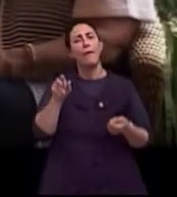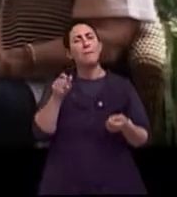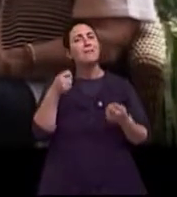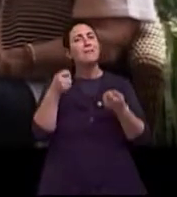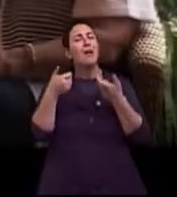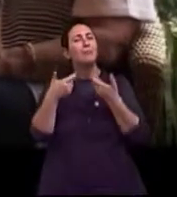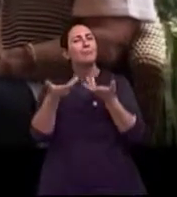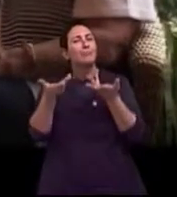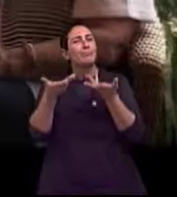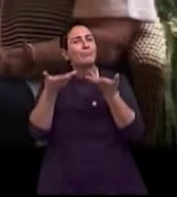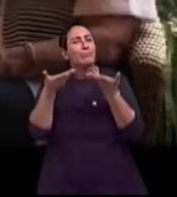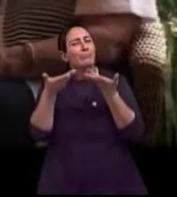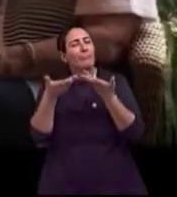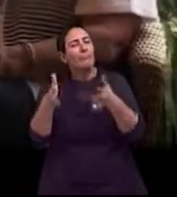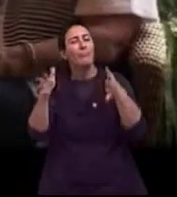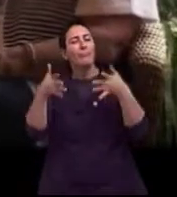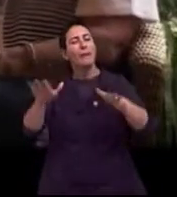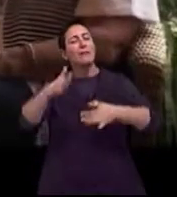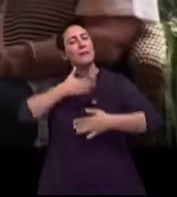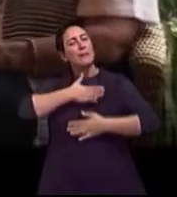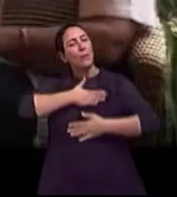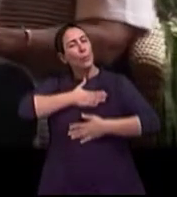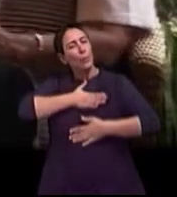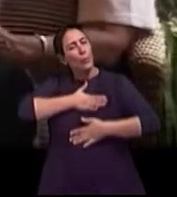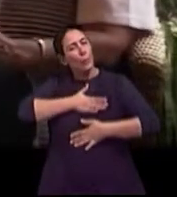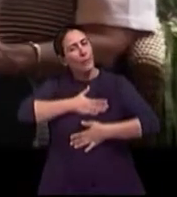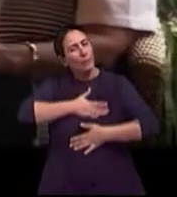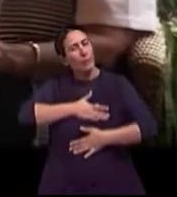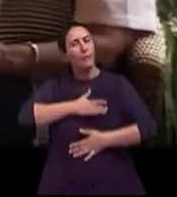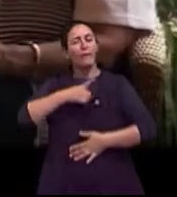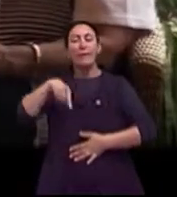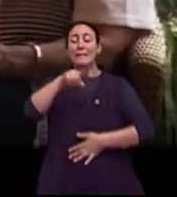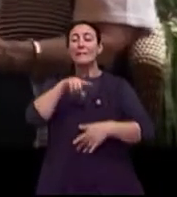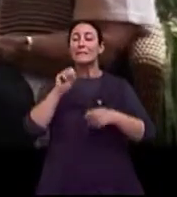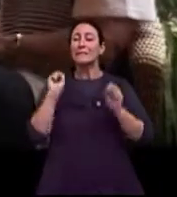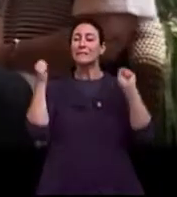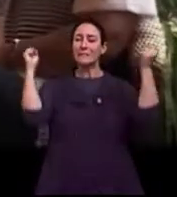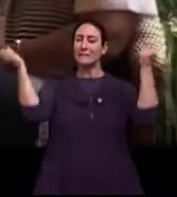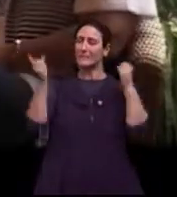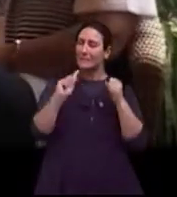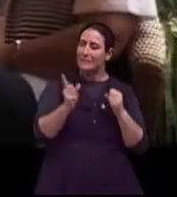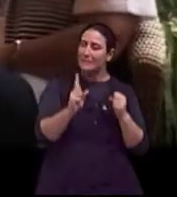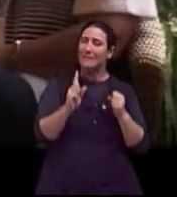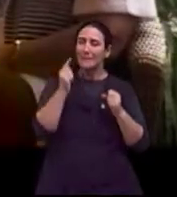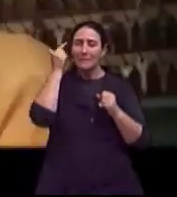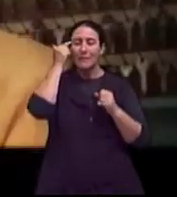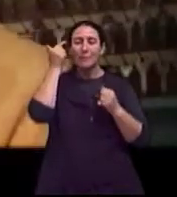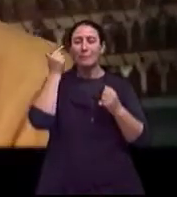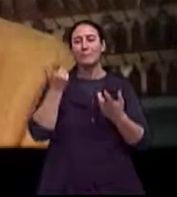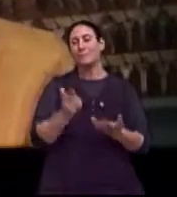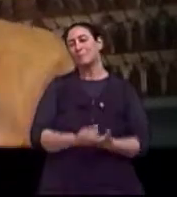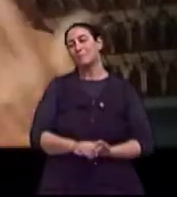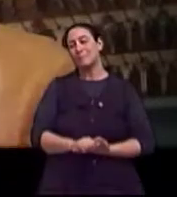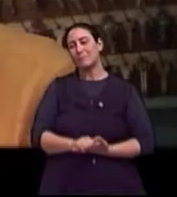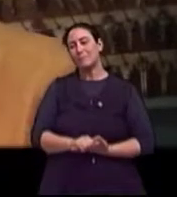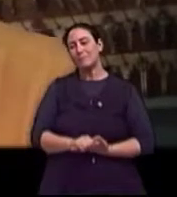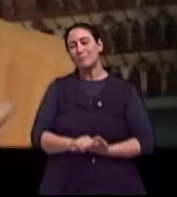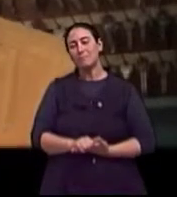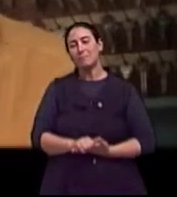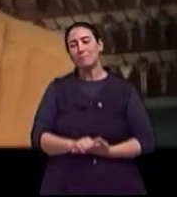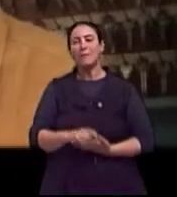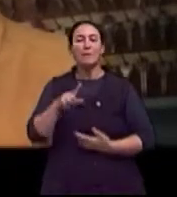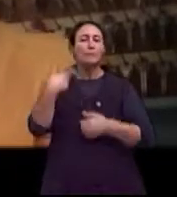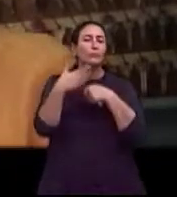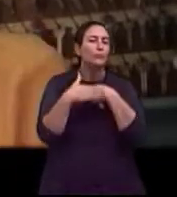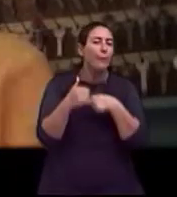tranquila e não se estressar com pequenas coisas que acontecem. O chamego, agrado,